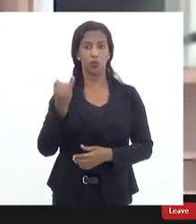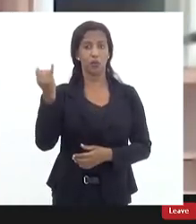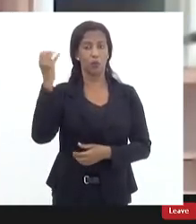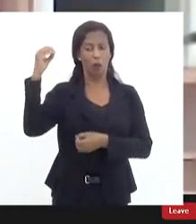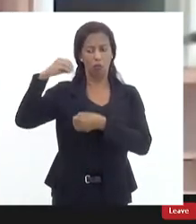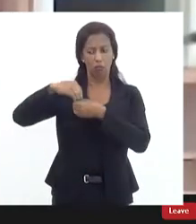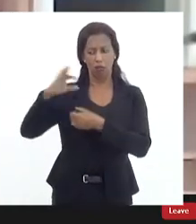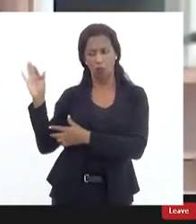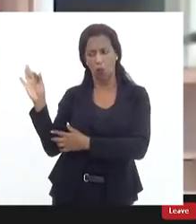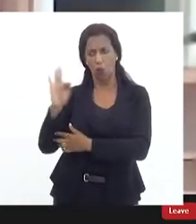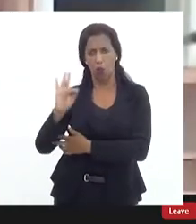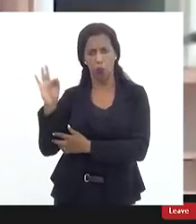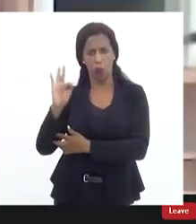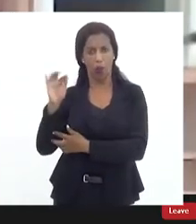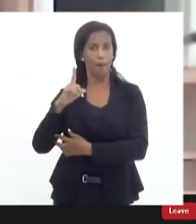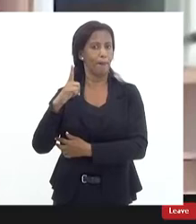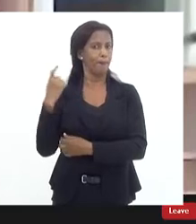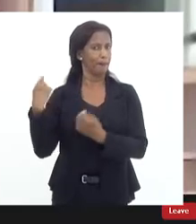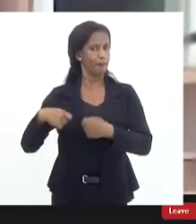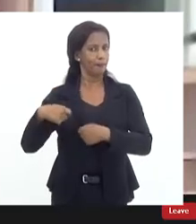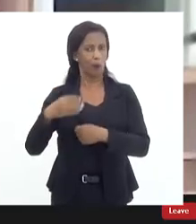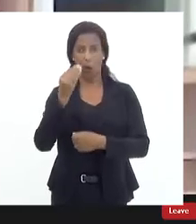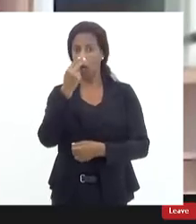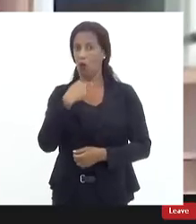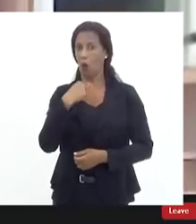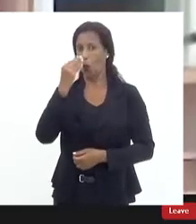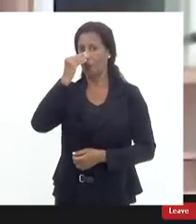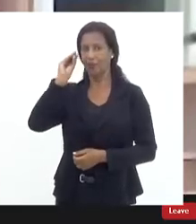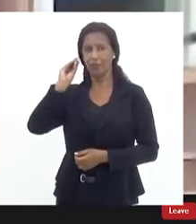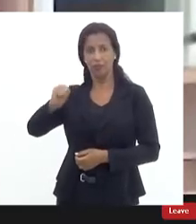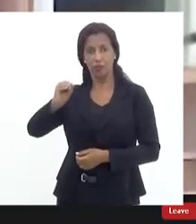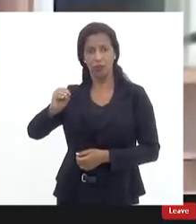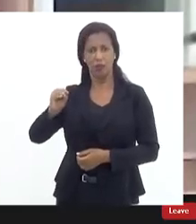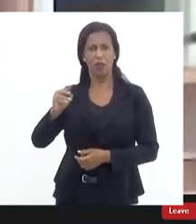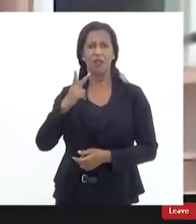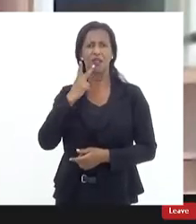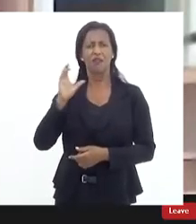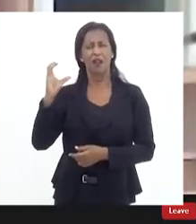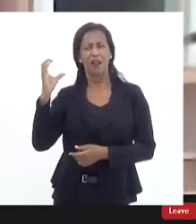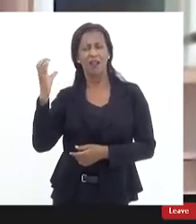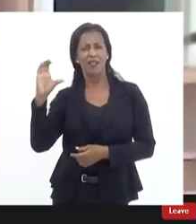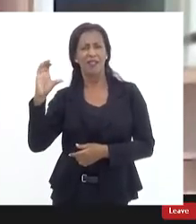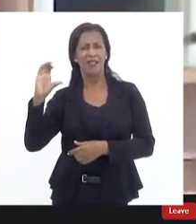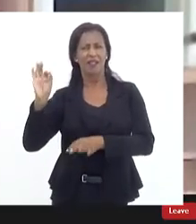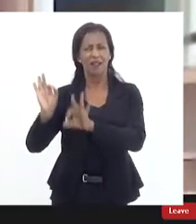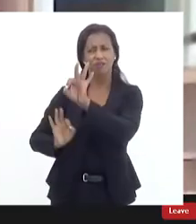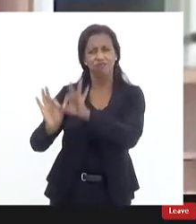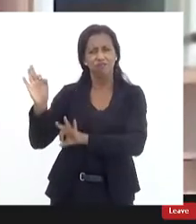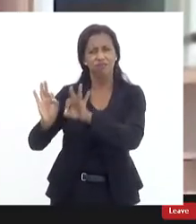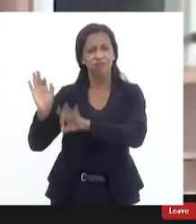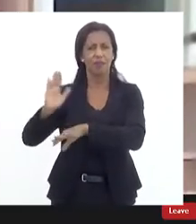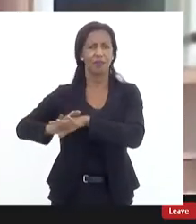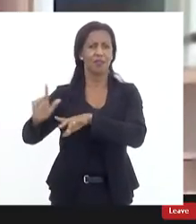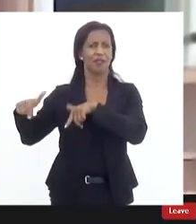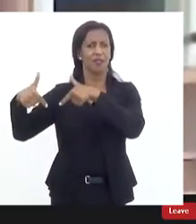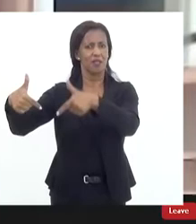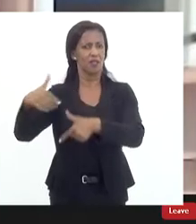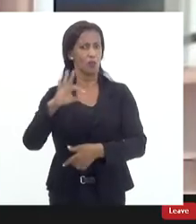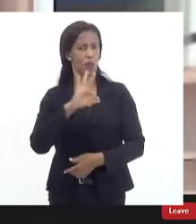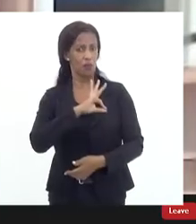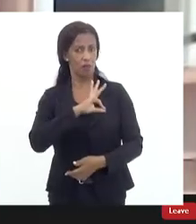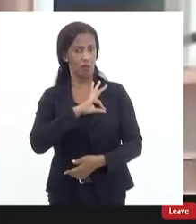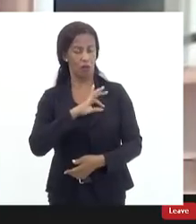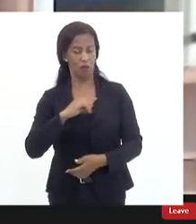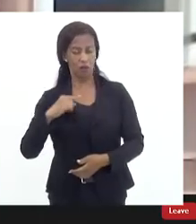pode de maneira alguma ser desprezado que questiona a eficiência dessas operações policiais então a nossa crença